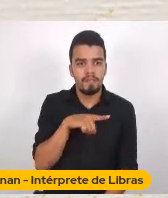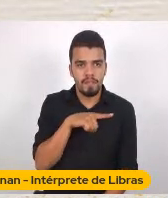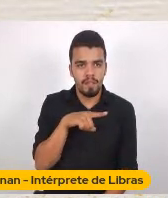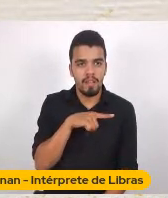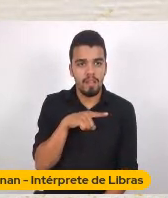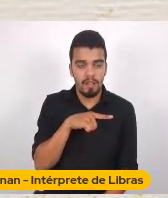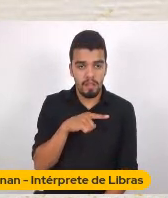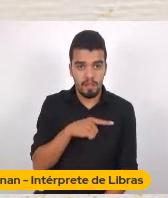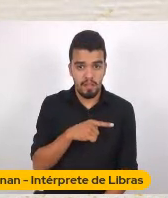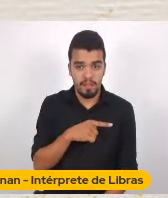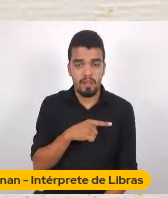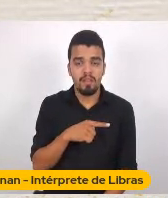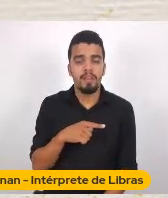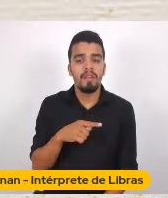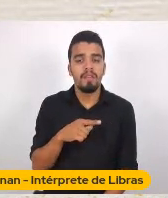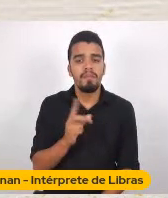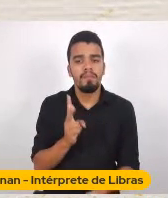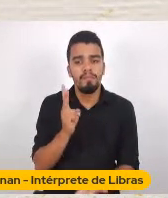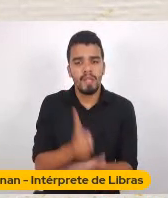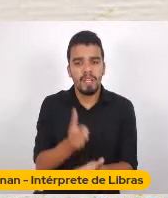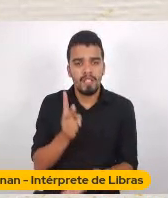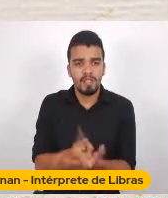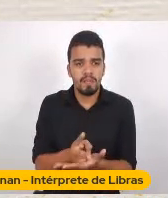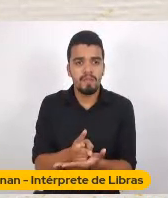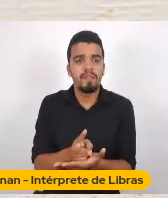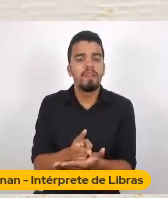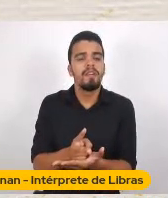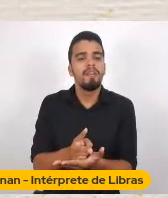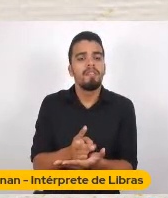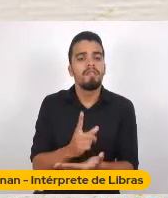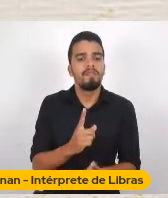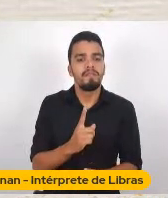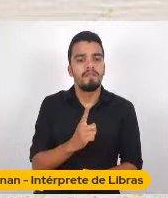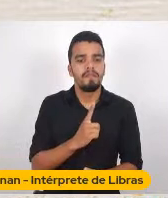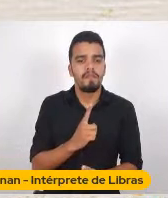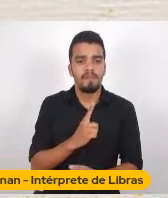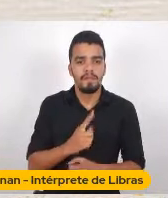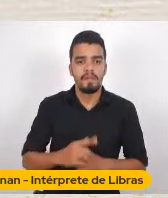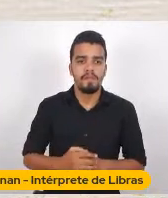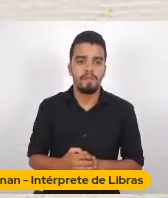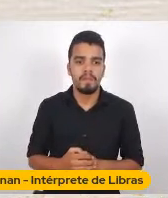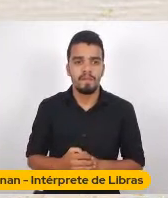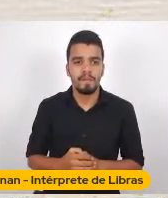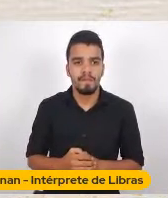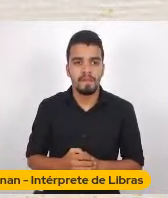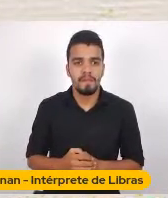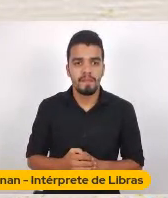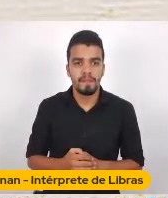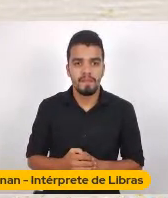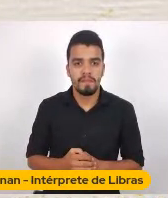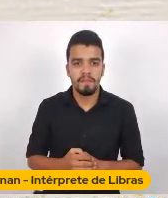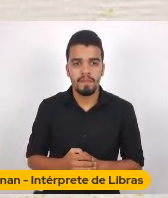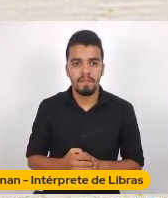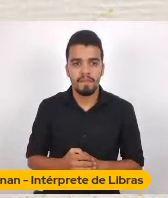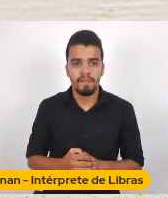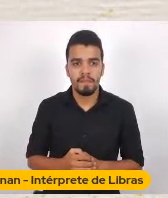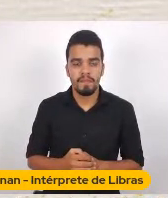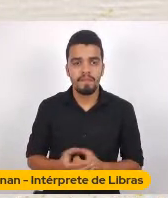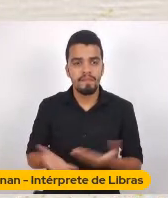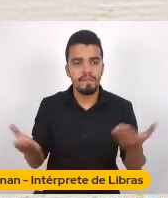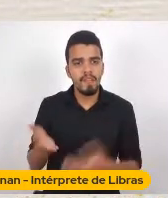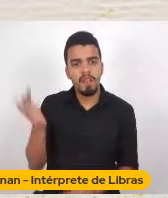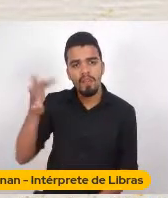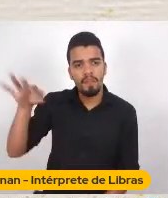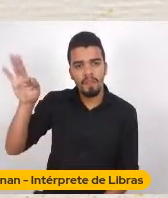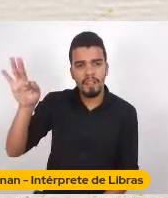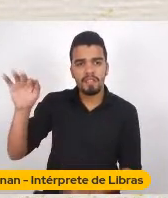Chega de maneira Ingênua Através dos Então vocês Vão me permitir Que eu saia Da França Do século XIX